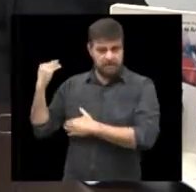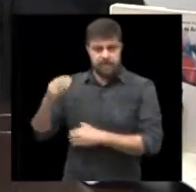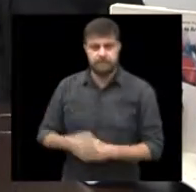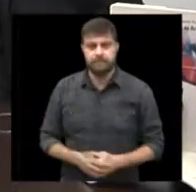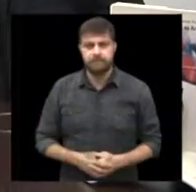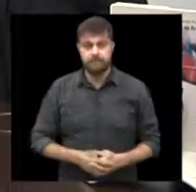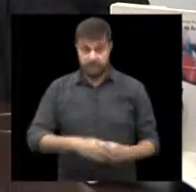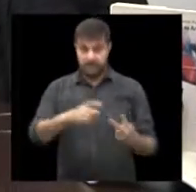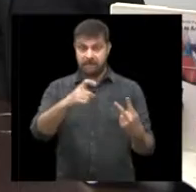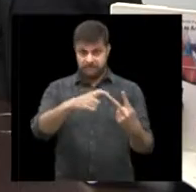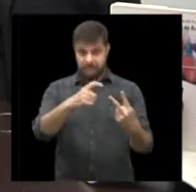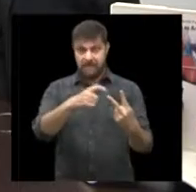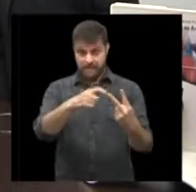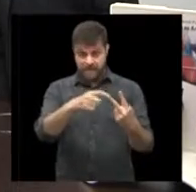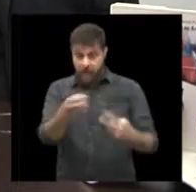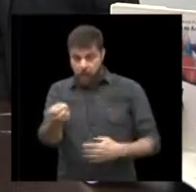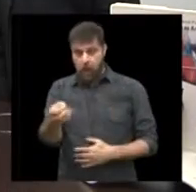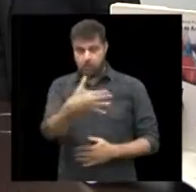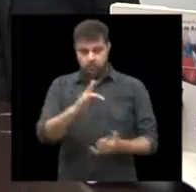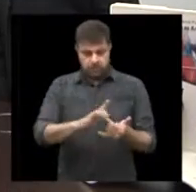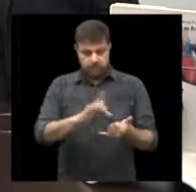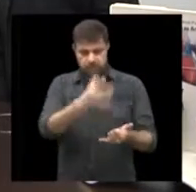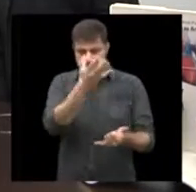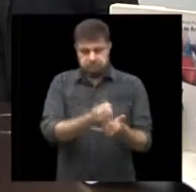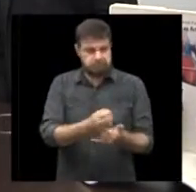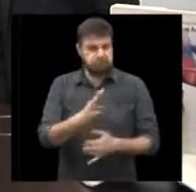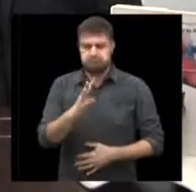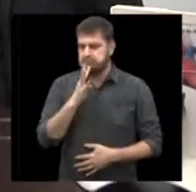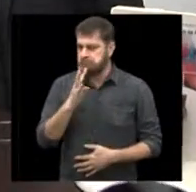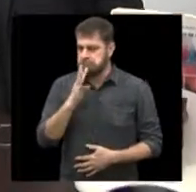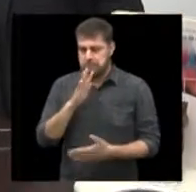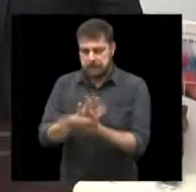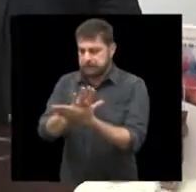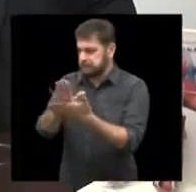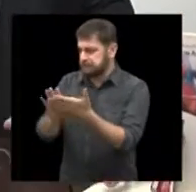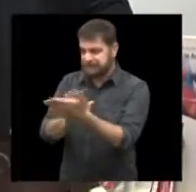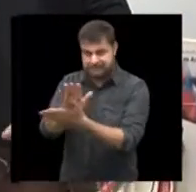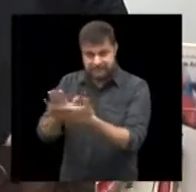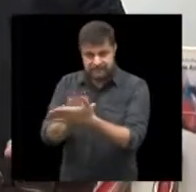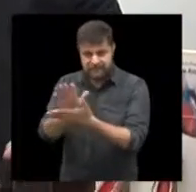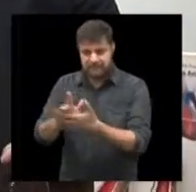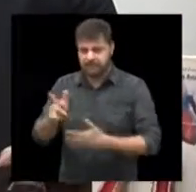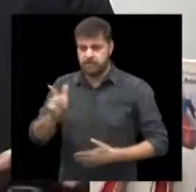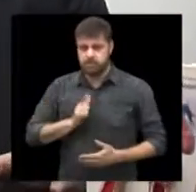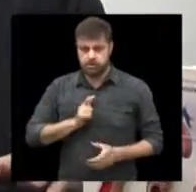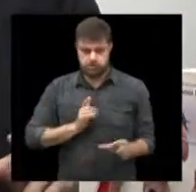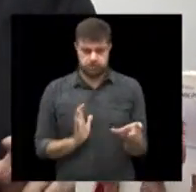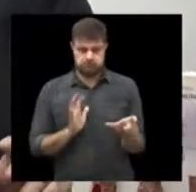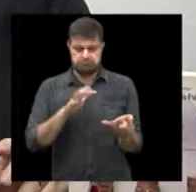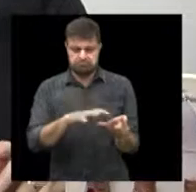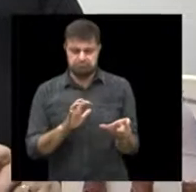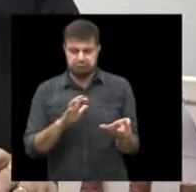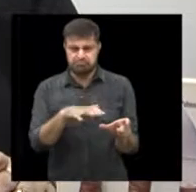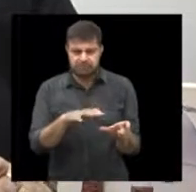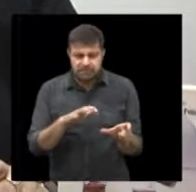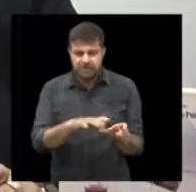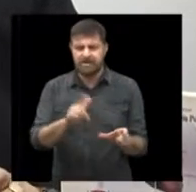médico vete é uma novidade realmente eu não conheço lugar nenhum. A gente tinha algumas plataformas alguns